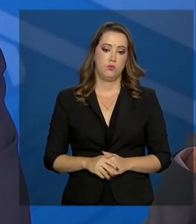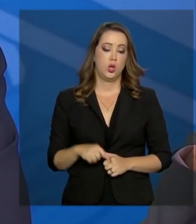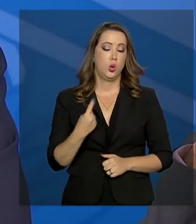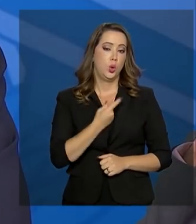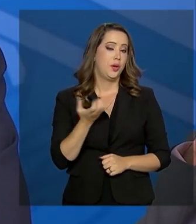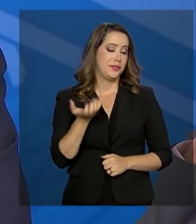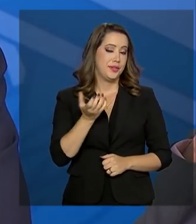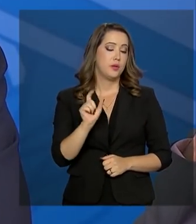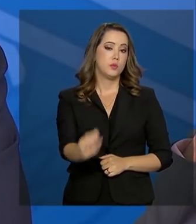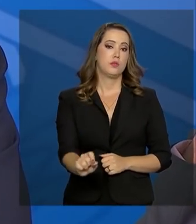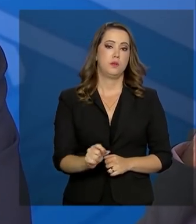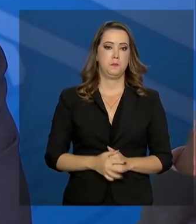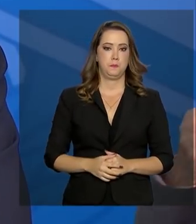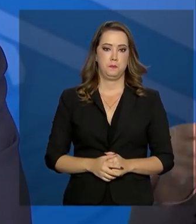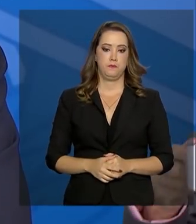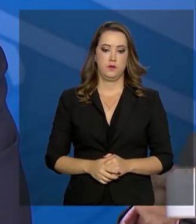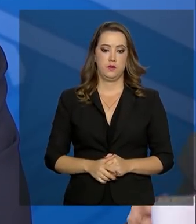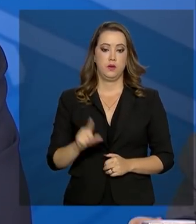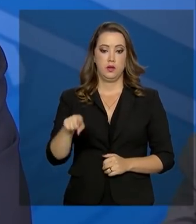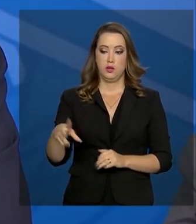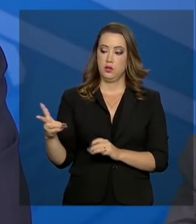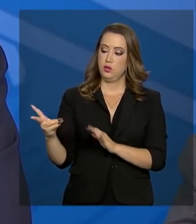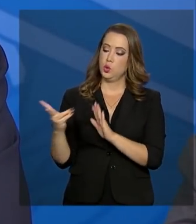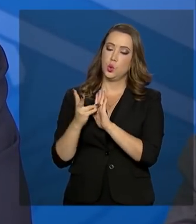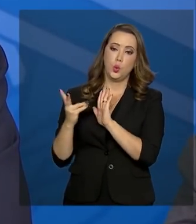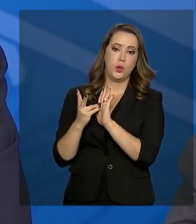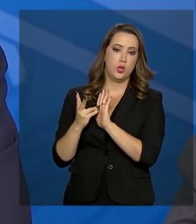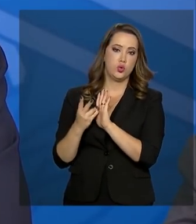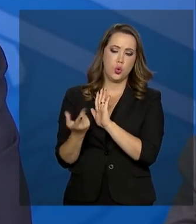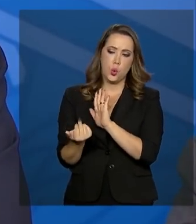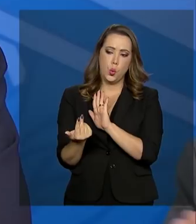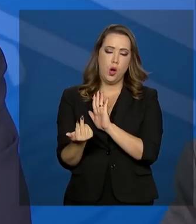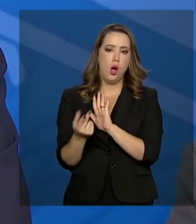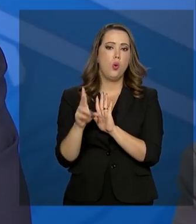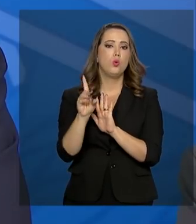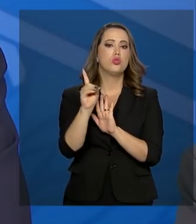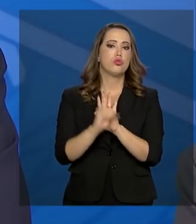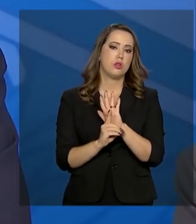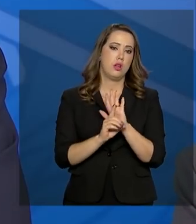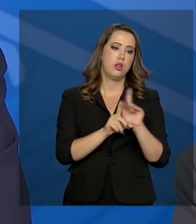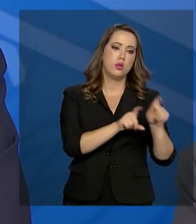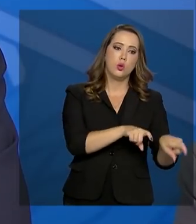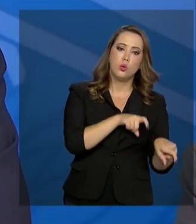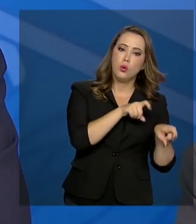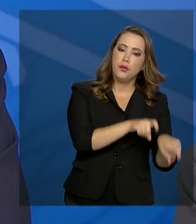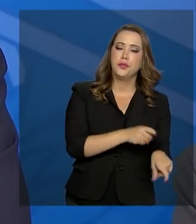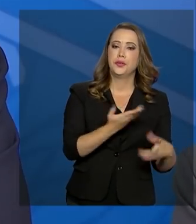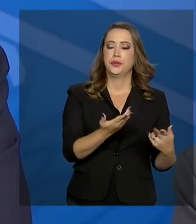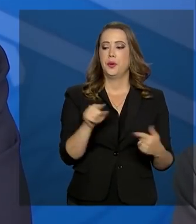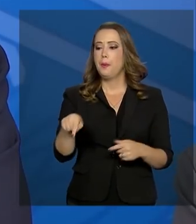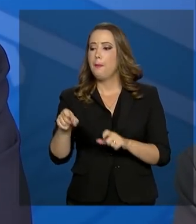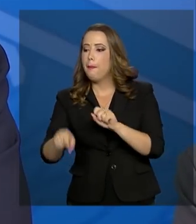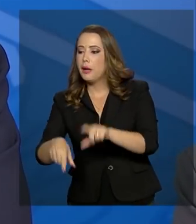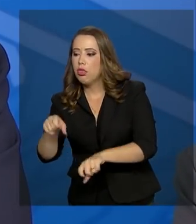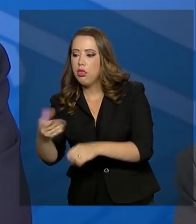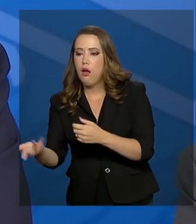concordarem, obviamente, é que o índio passe a ter o mesmo direito de um fazendeiro. Plantar, arrendar,